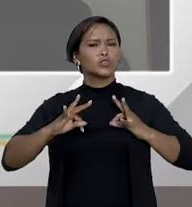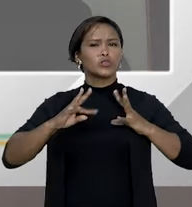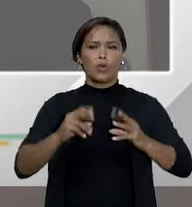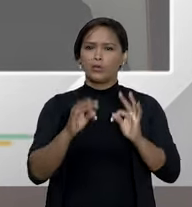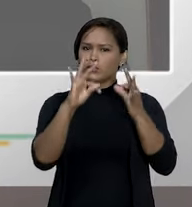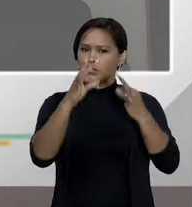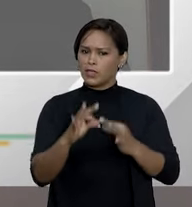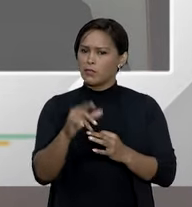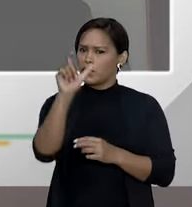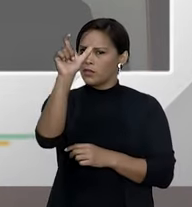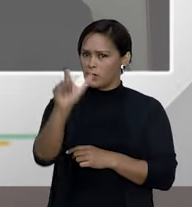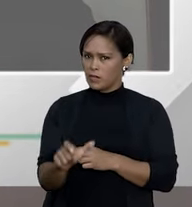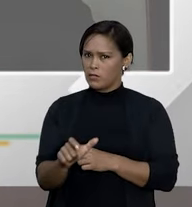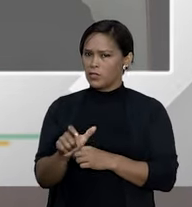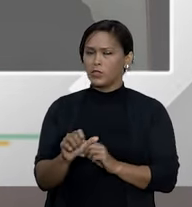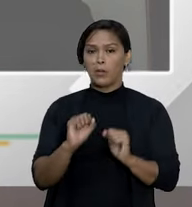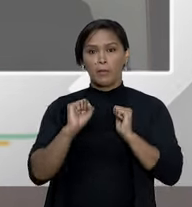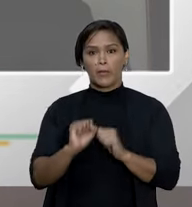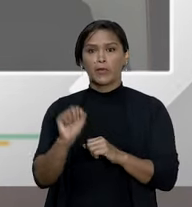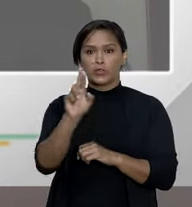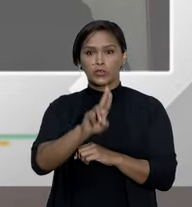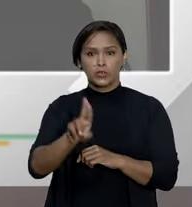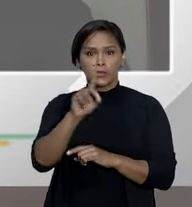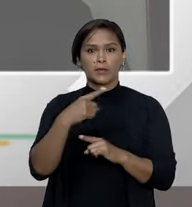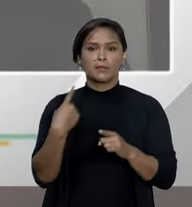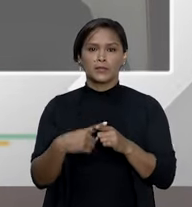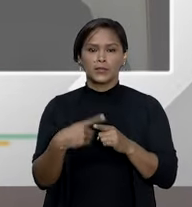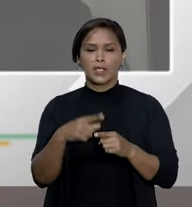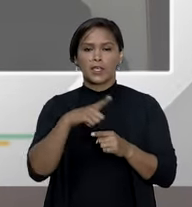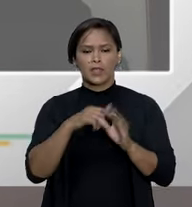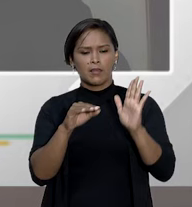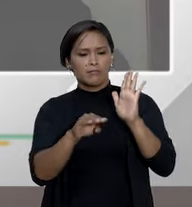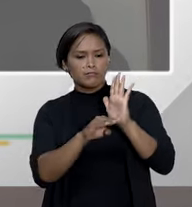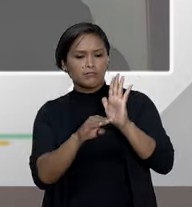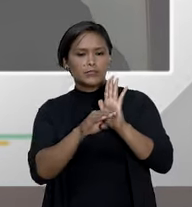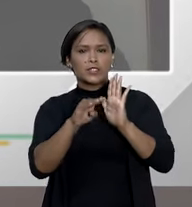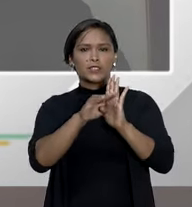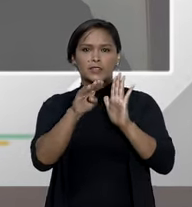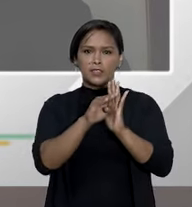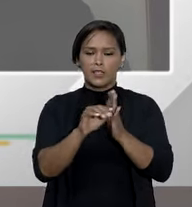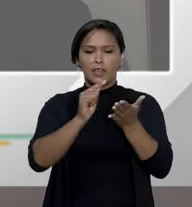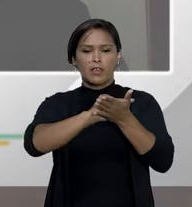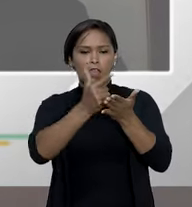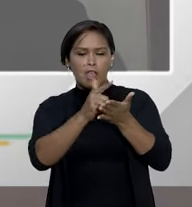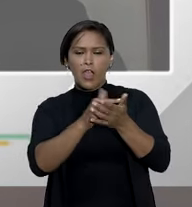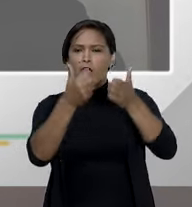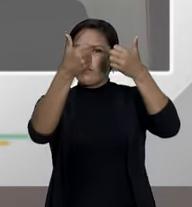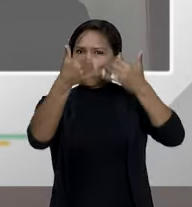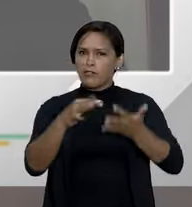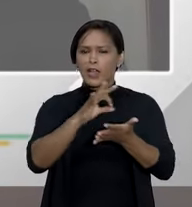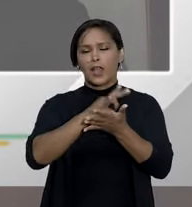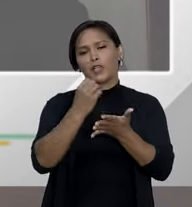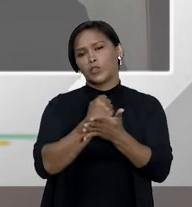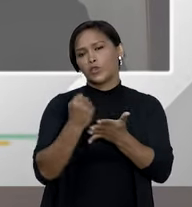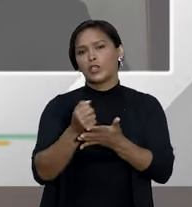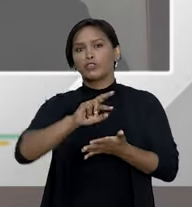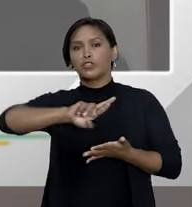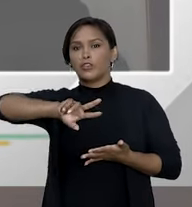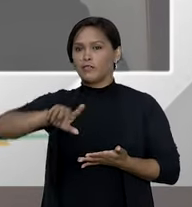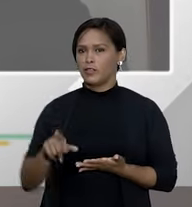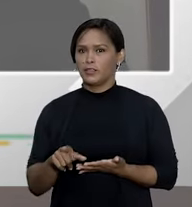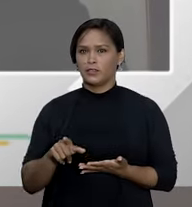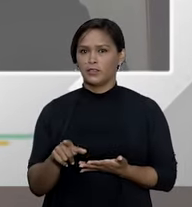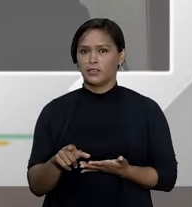tratamento que o indivíduo faz juiz, até porque existem níveis, existem cartelas, existem vários contratos. Então,